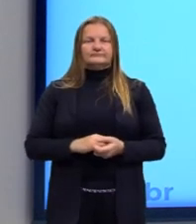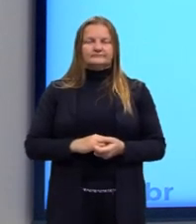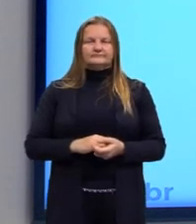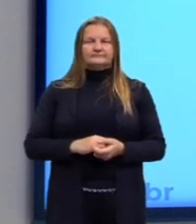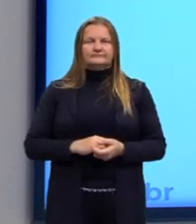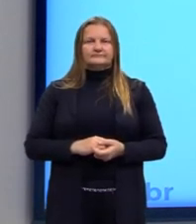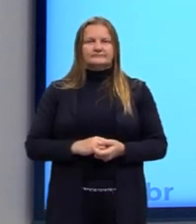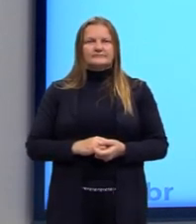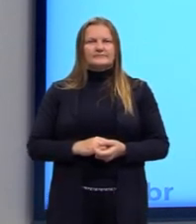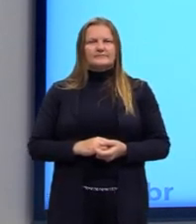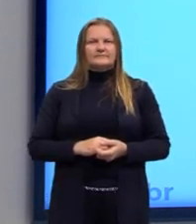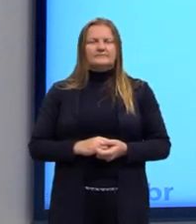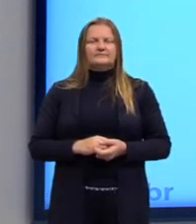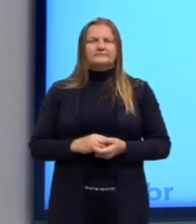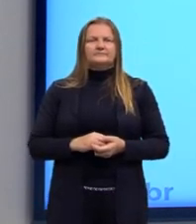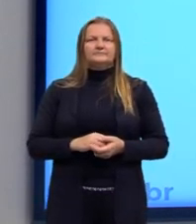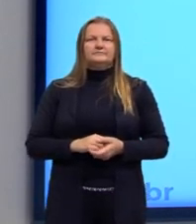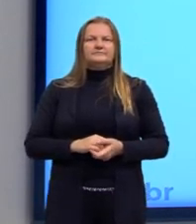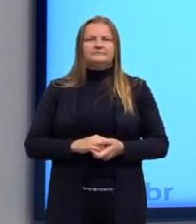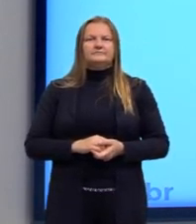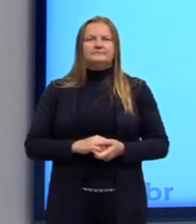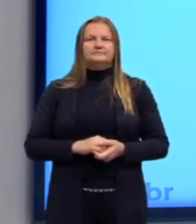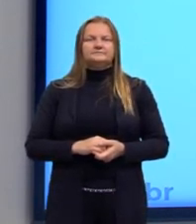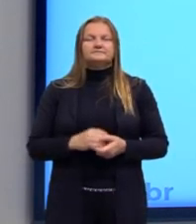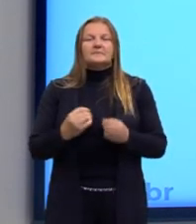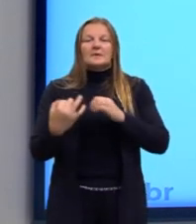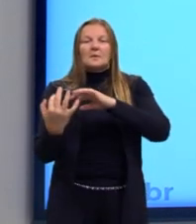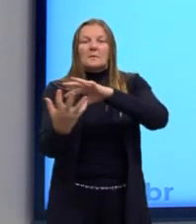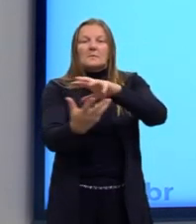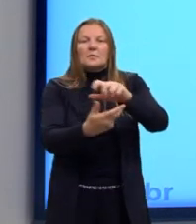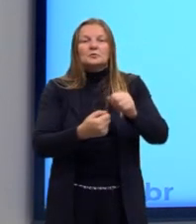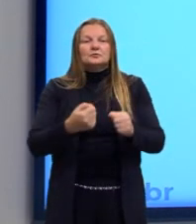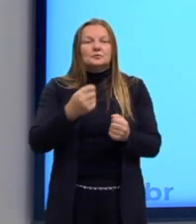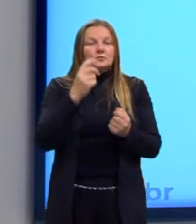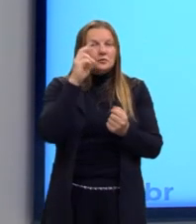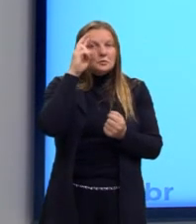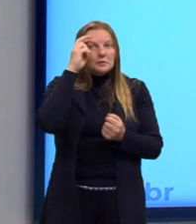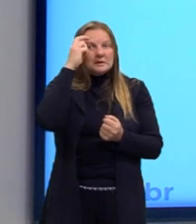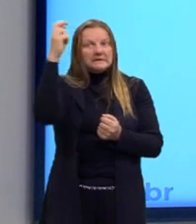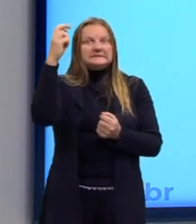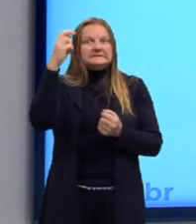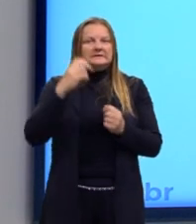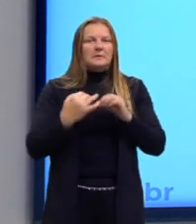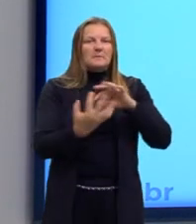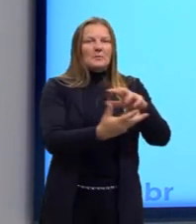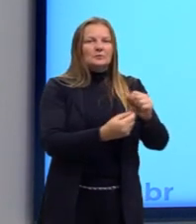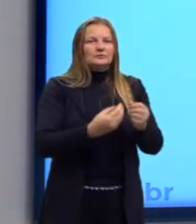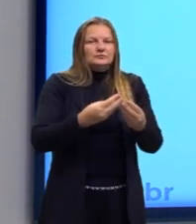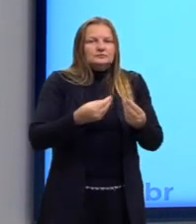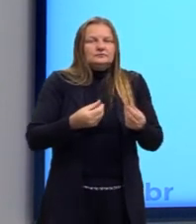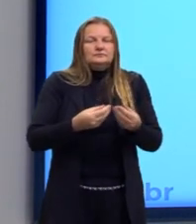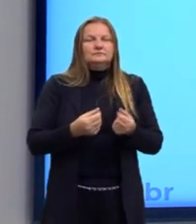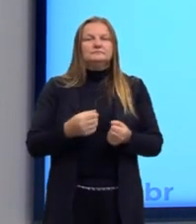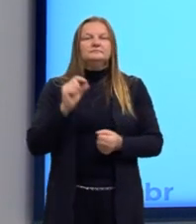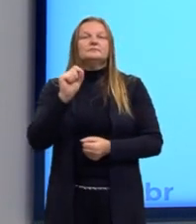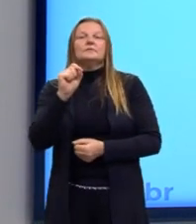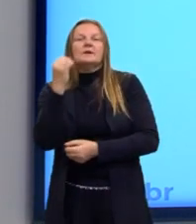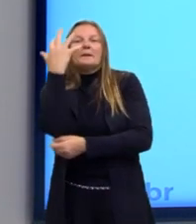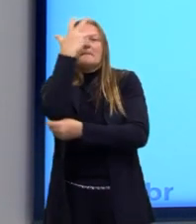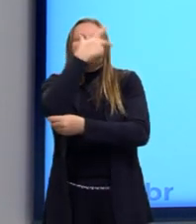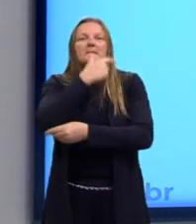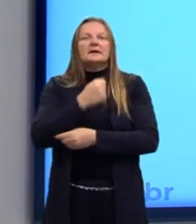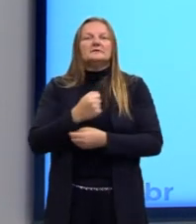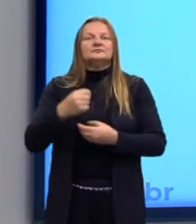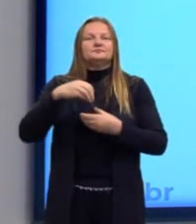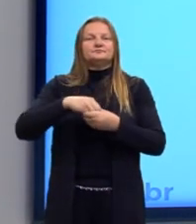verdadeira era algo que não estava presente. Estaria nesse mundo inteligível. E claro, para ele, olha só. O belo, perfeito, era